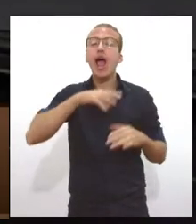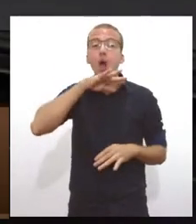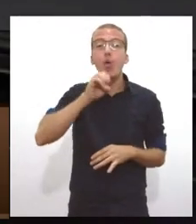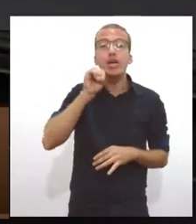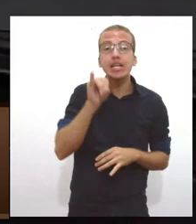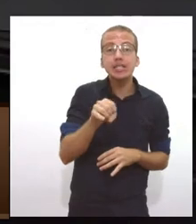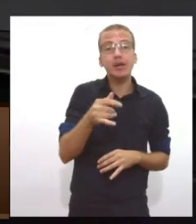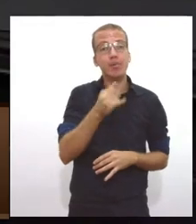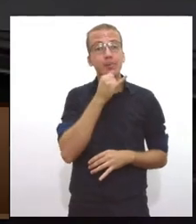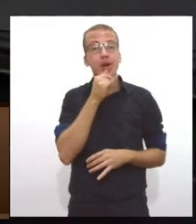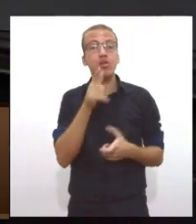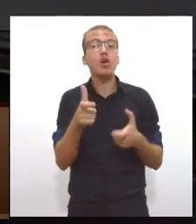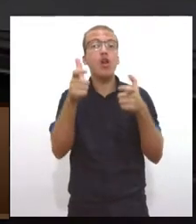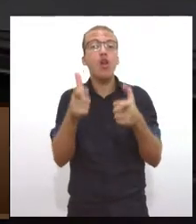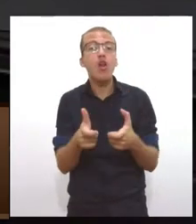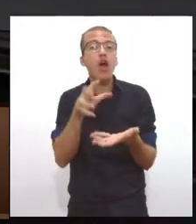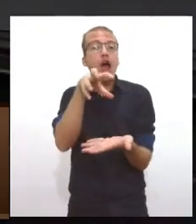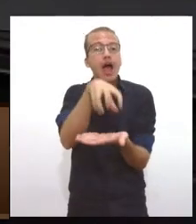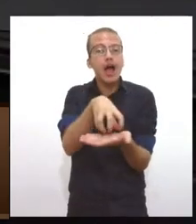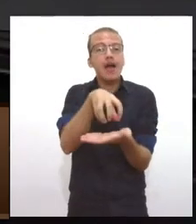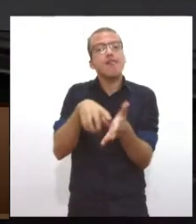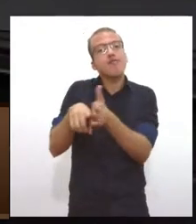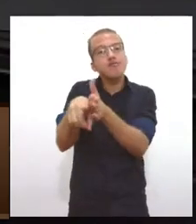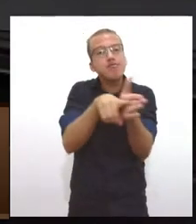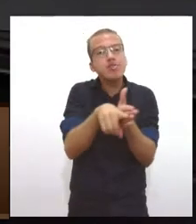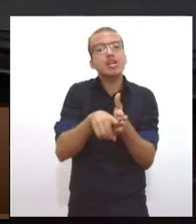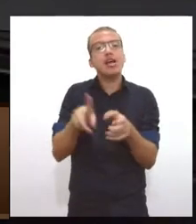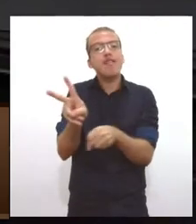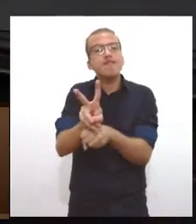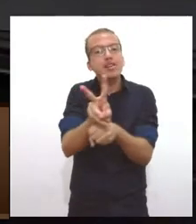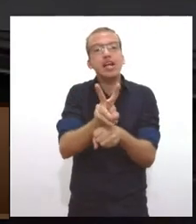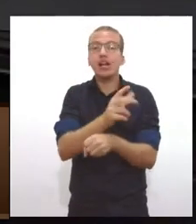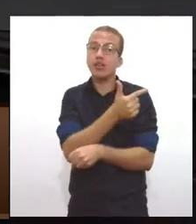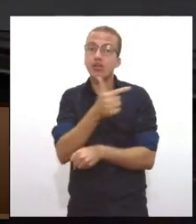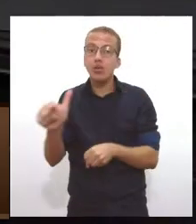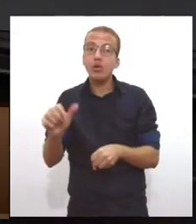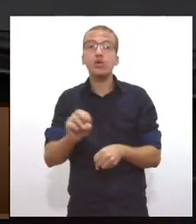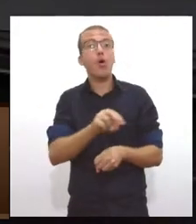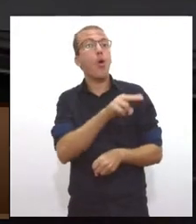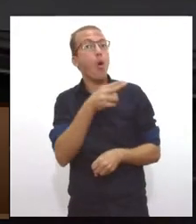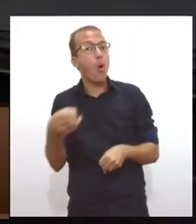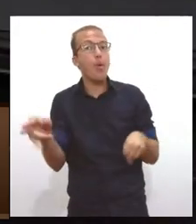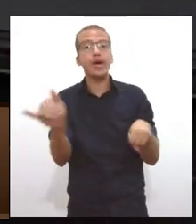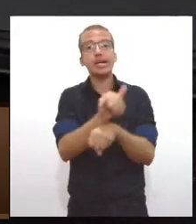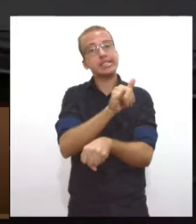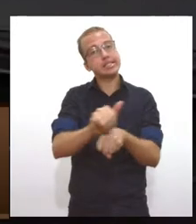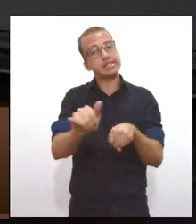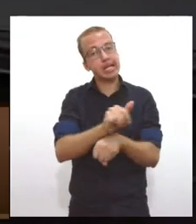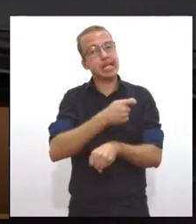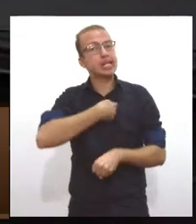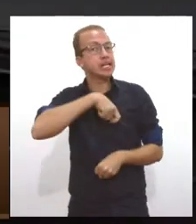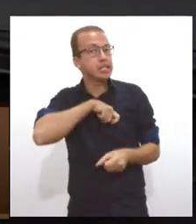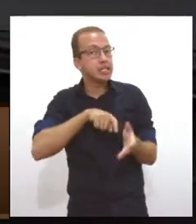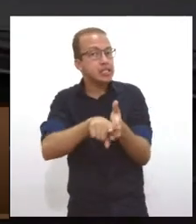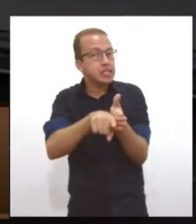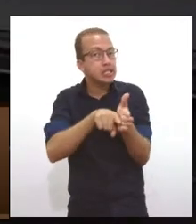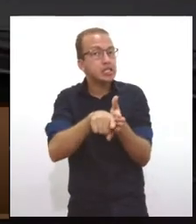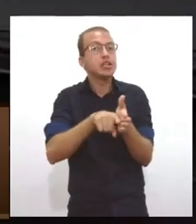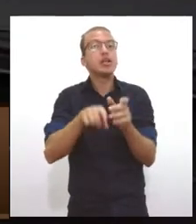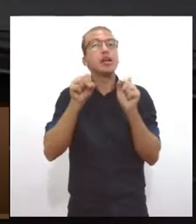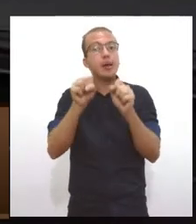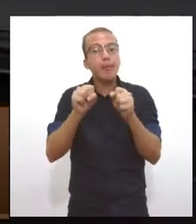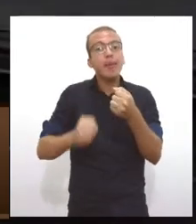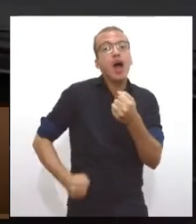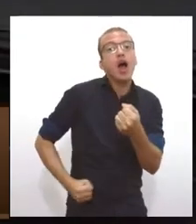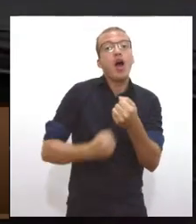ou não tiver instrumentos de auditoria que implementem o controle necessário do Estado dessas atividades que podem causar